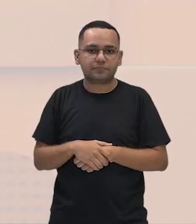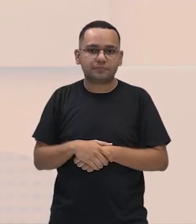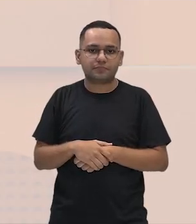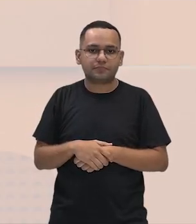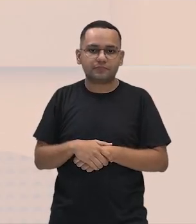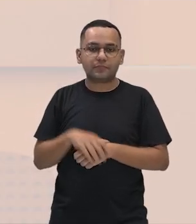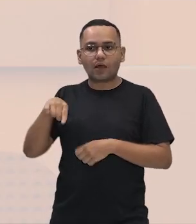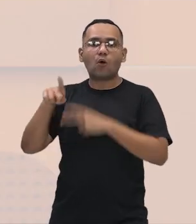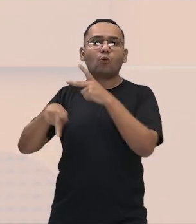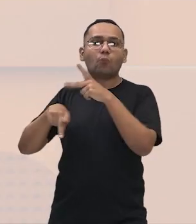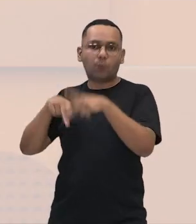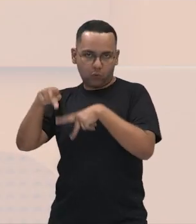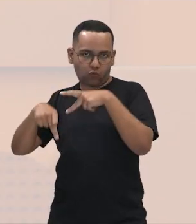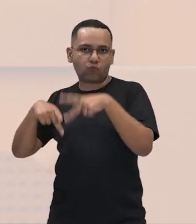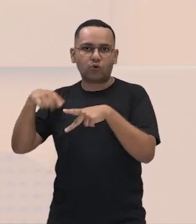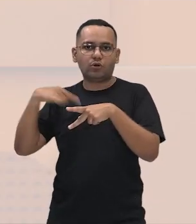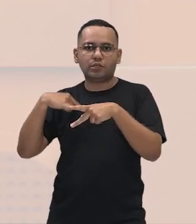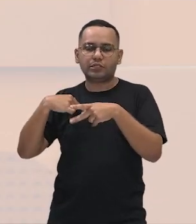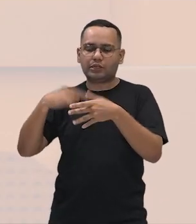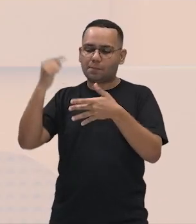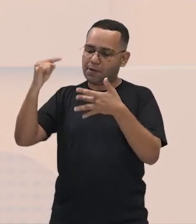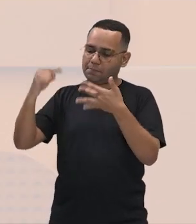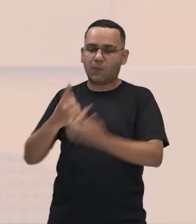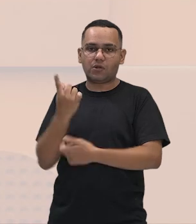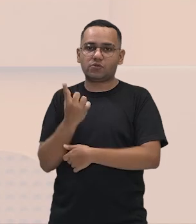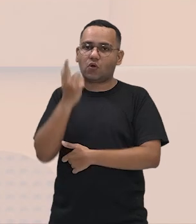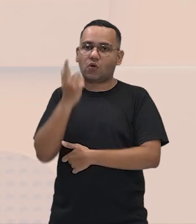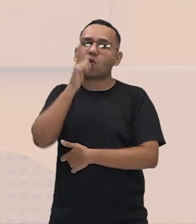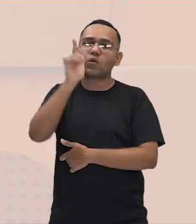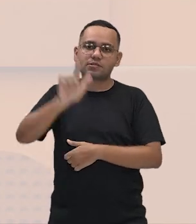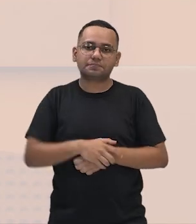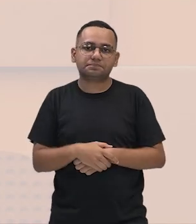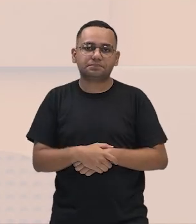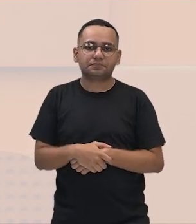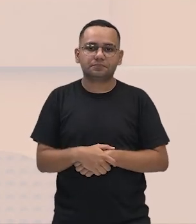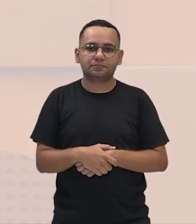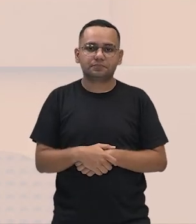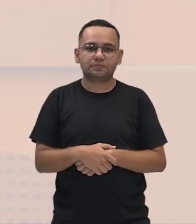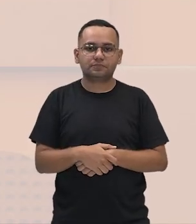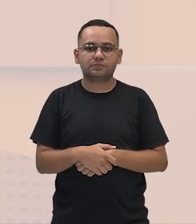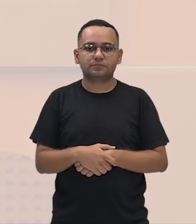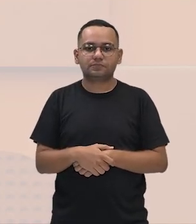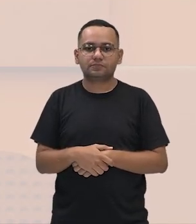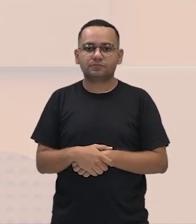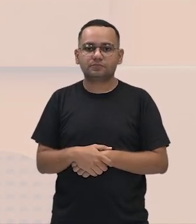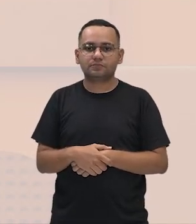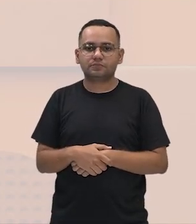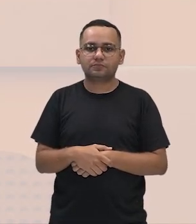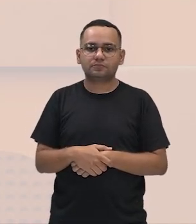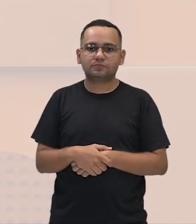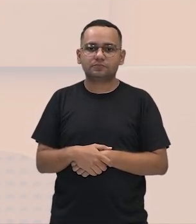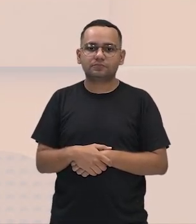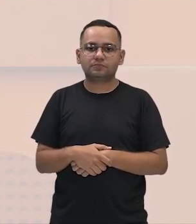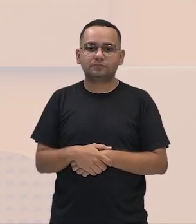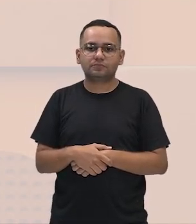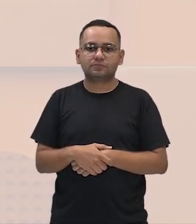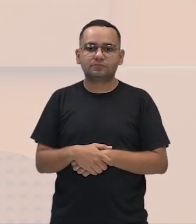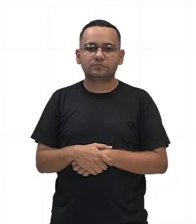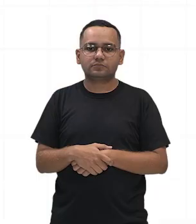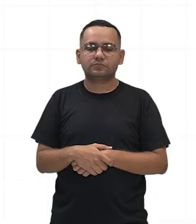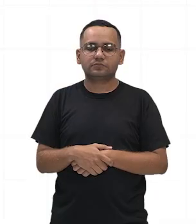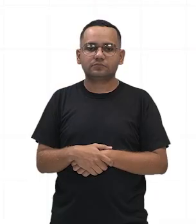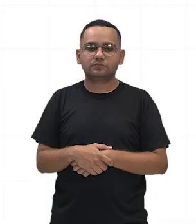conquistando o seu lugar. E aí nós vamos chamar para as principais